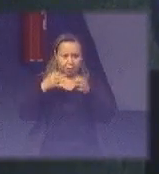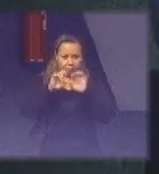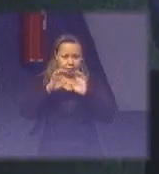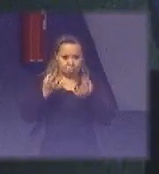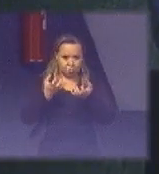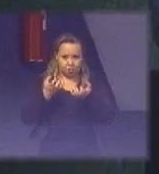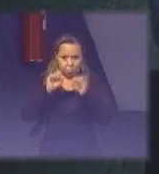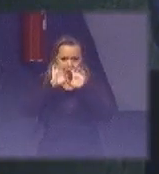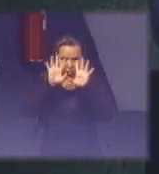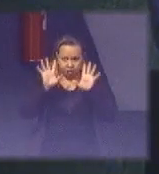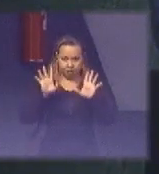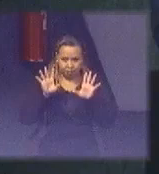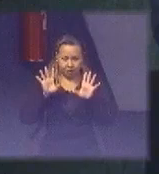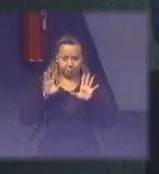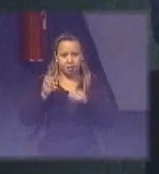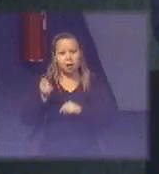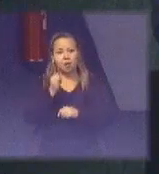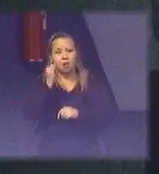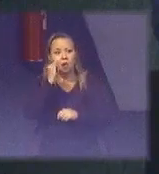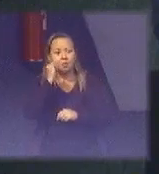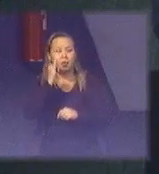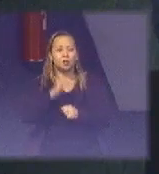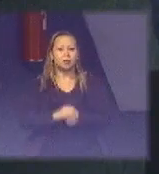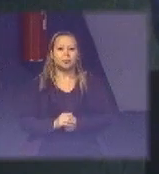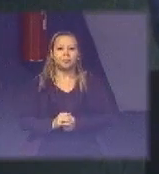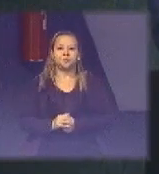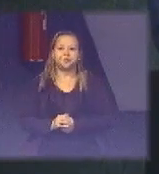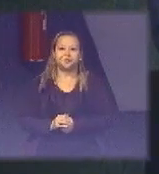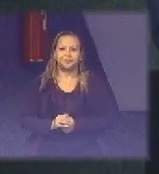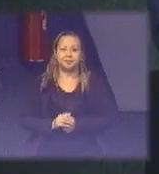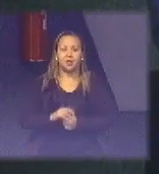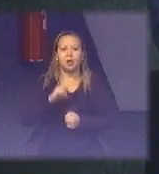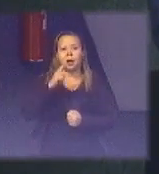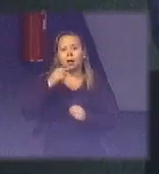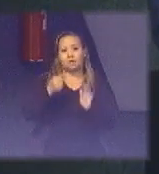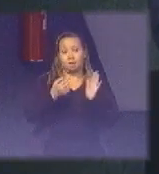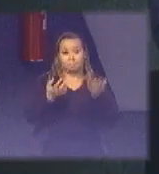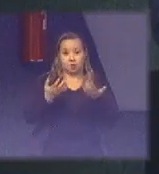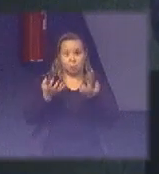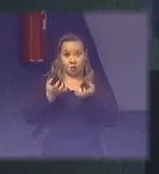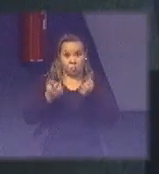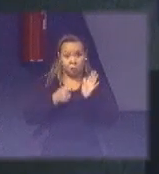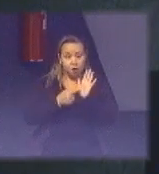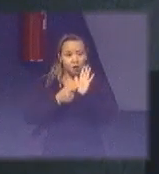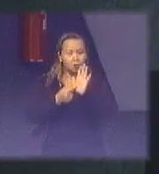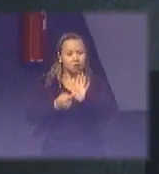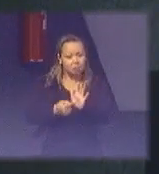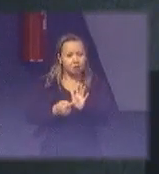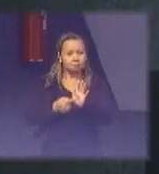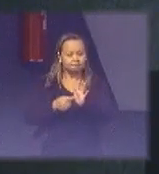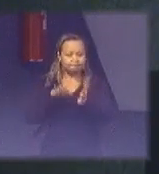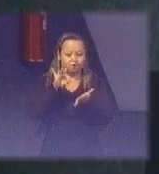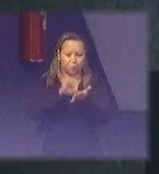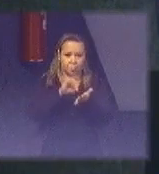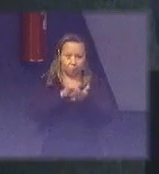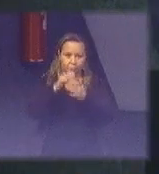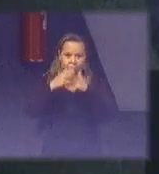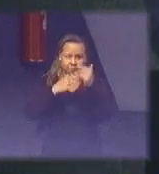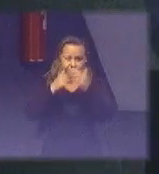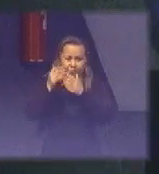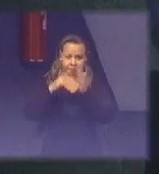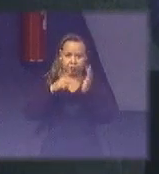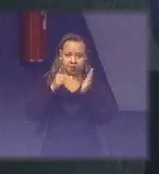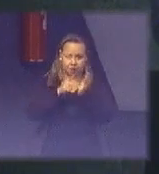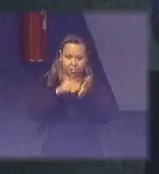importante a gente colocar em um outro patamar, para mostrar a coisa de uma maneira mais concreta. Então, a